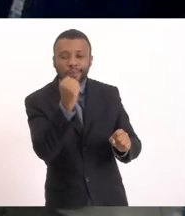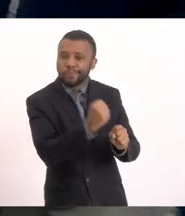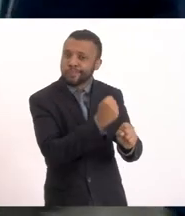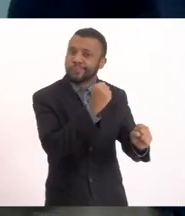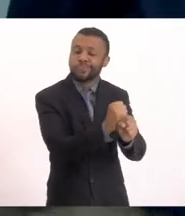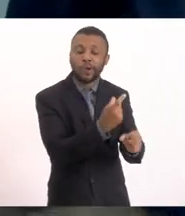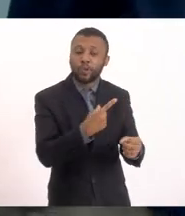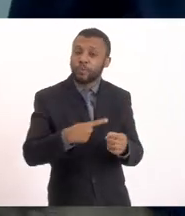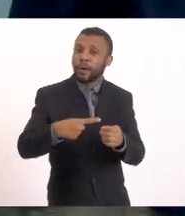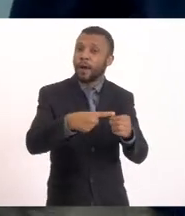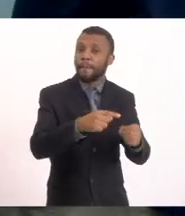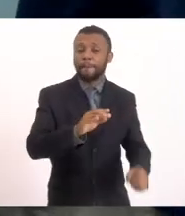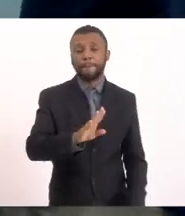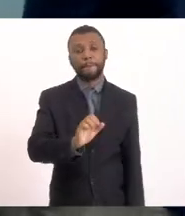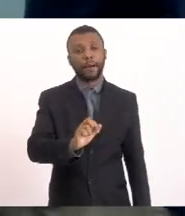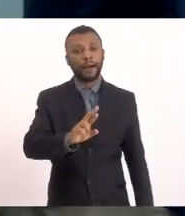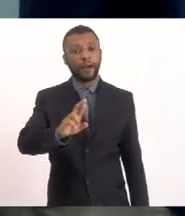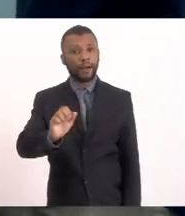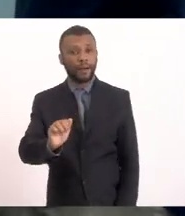Saquarema